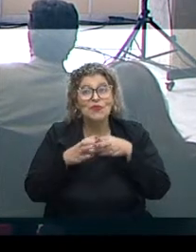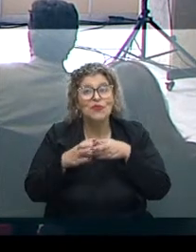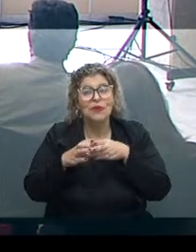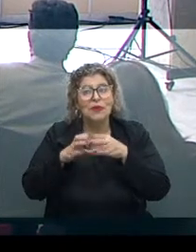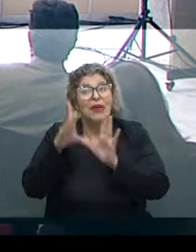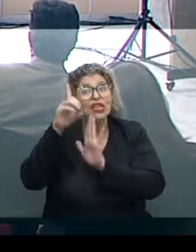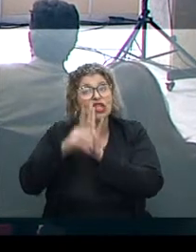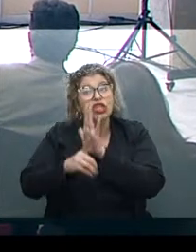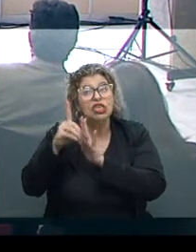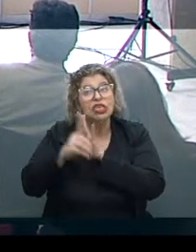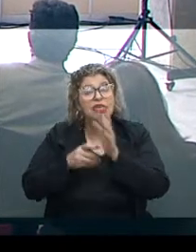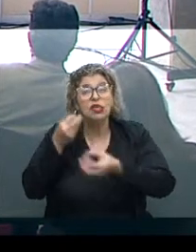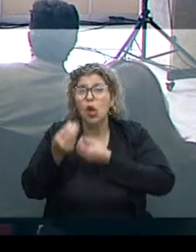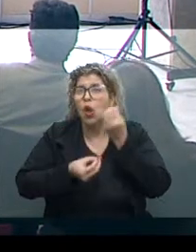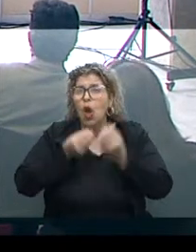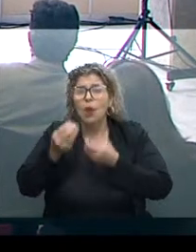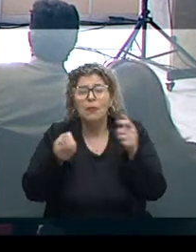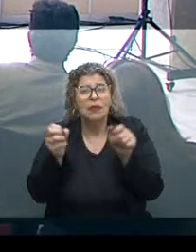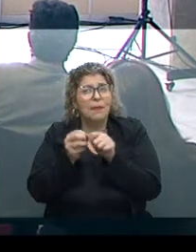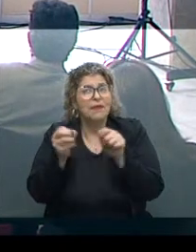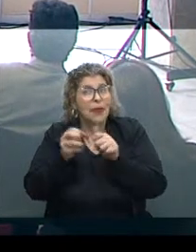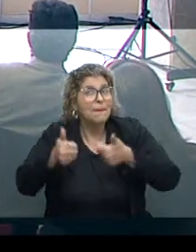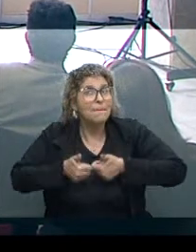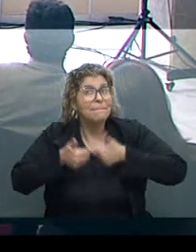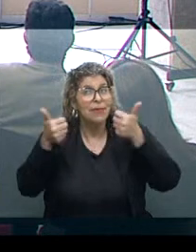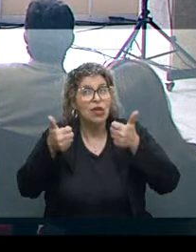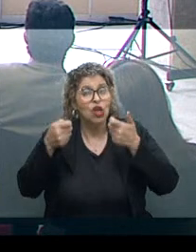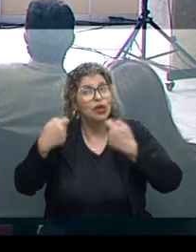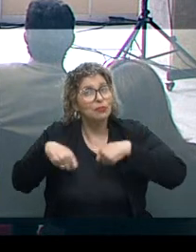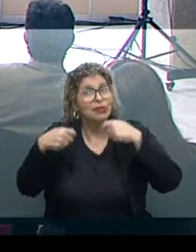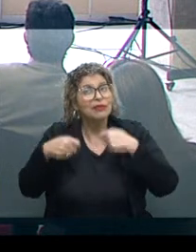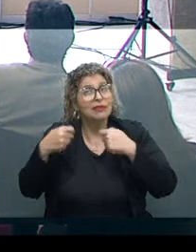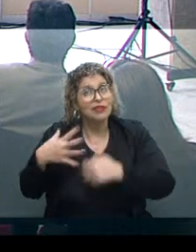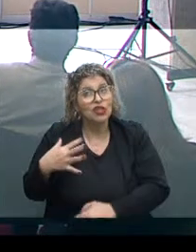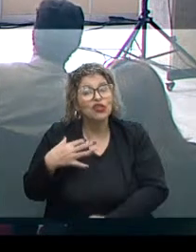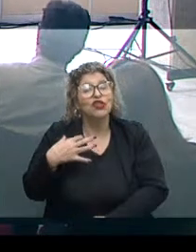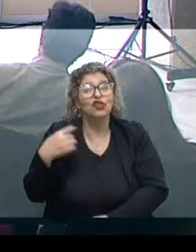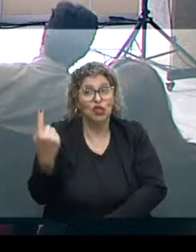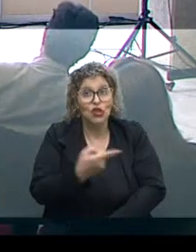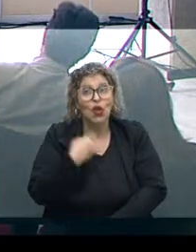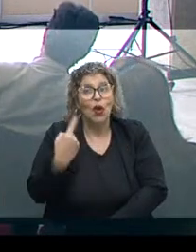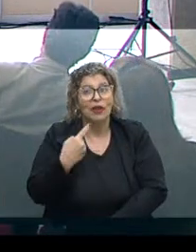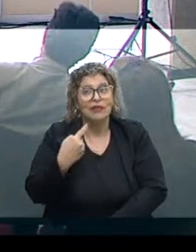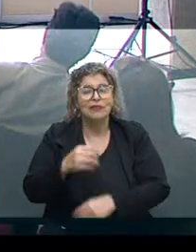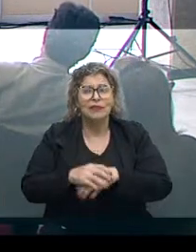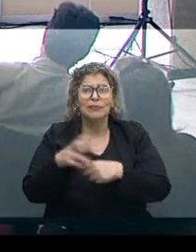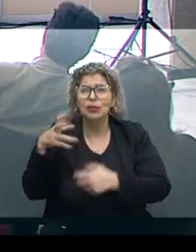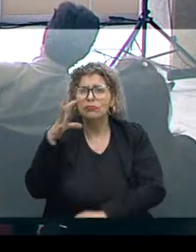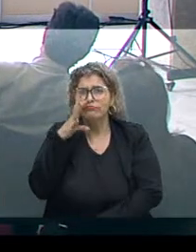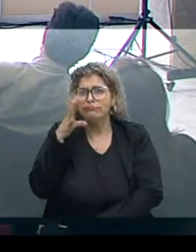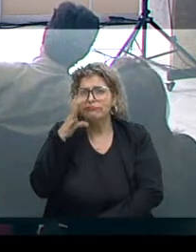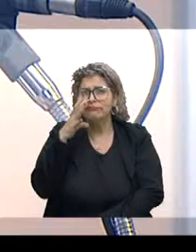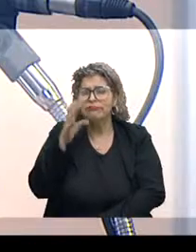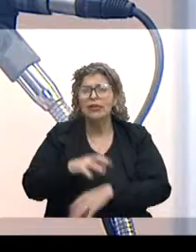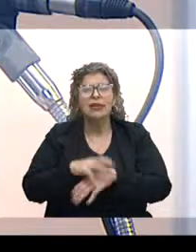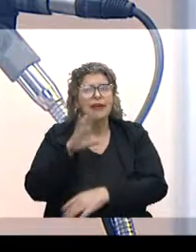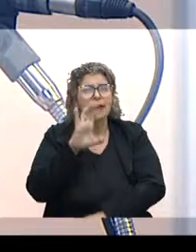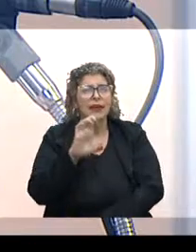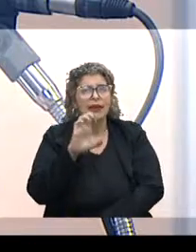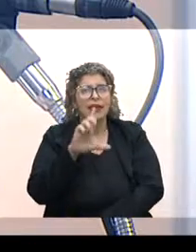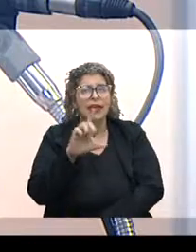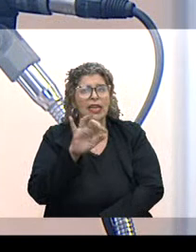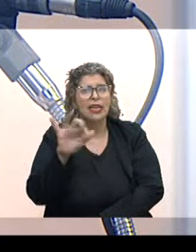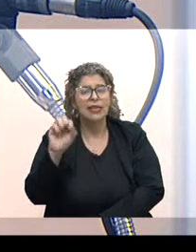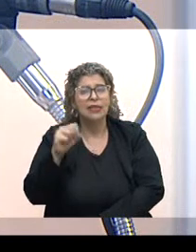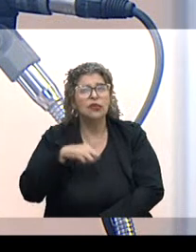diretrizes de como nós podemos fazer mais e melhor para aqueles que precisam da gente. Me chamou muito a atenção, Elis, a questão de nós